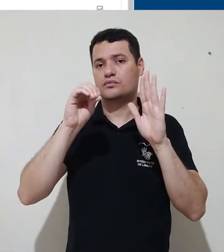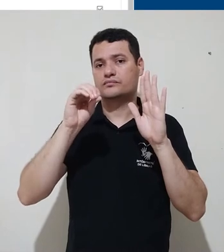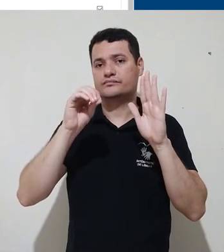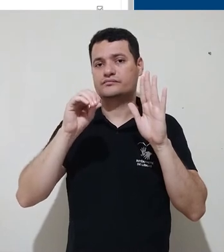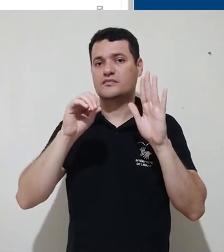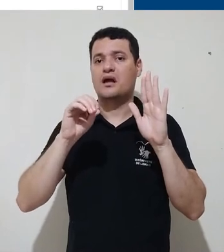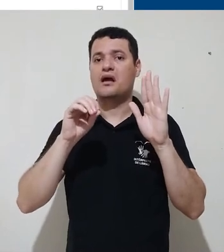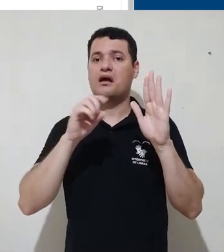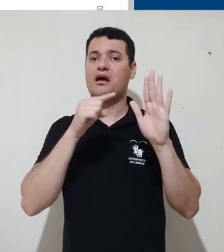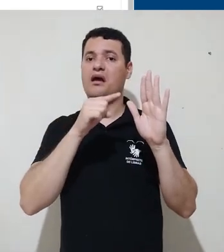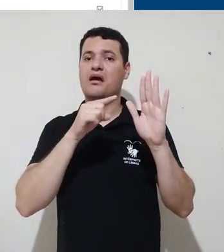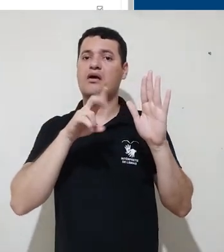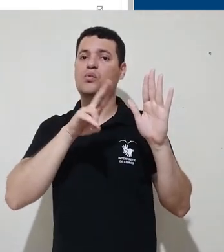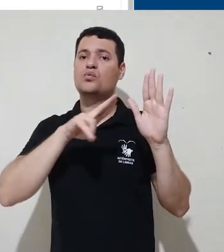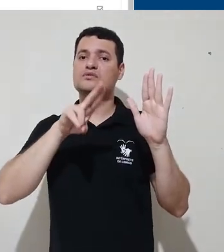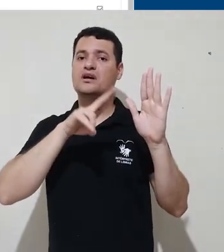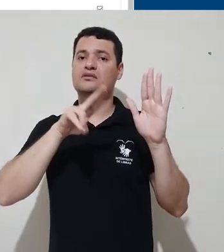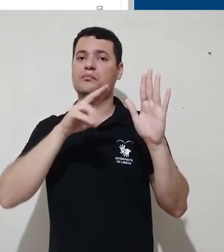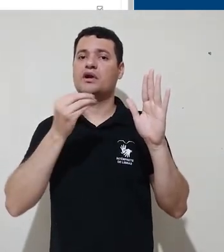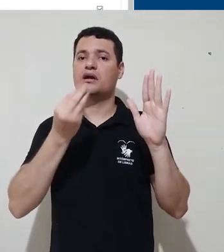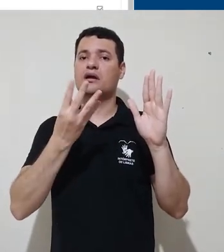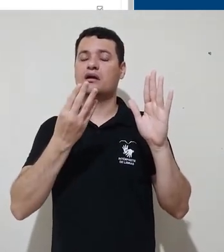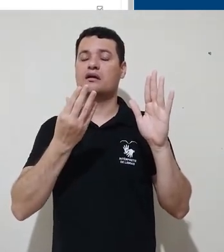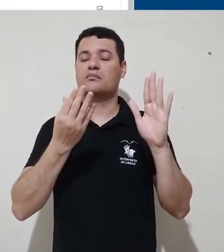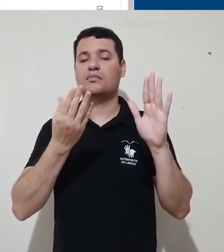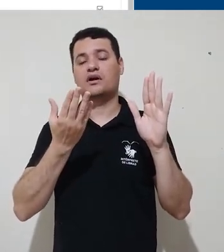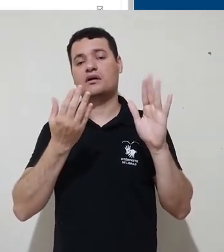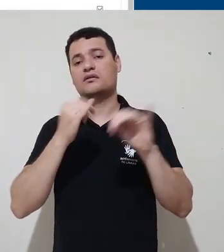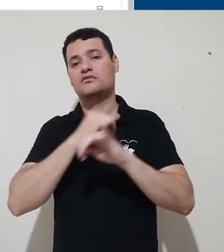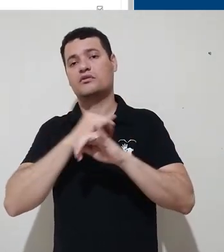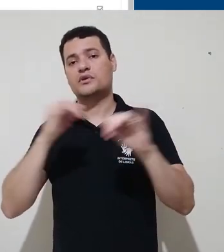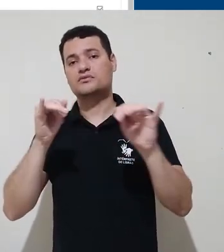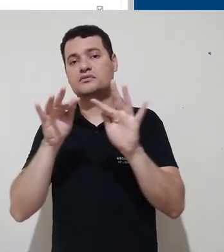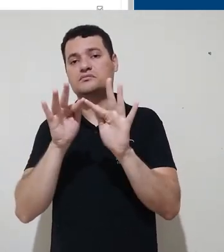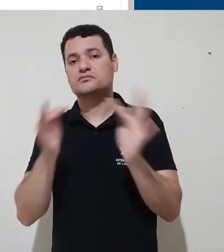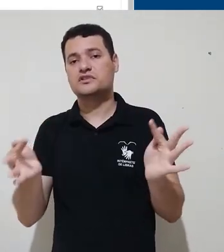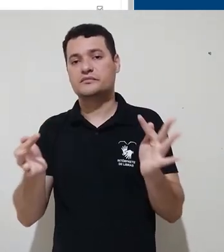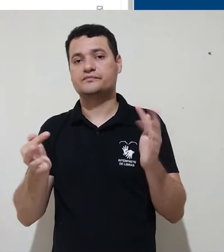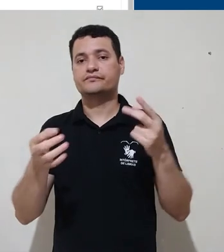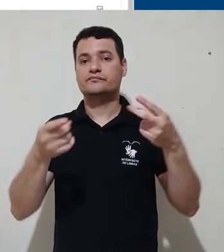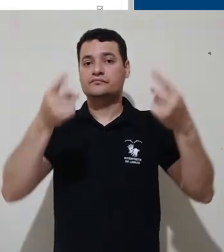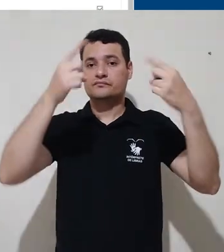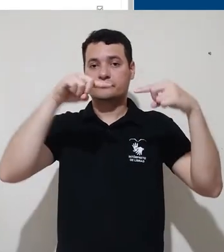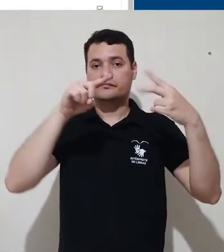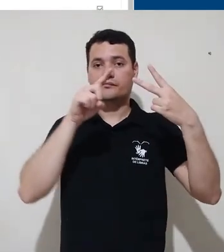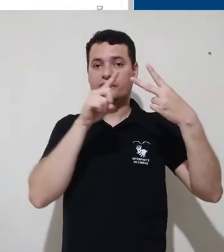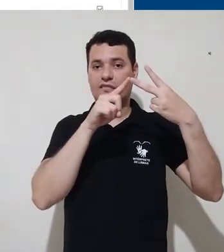vão ser exibidos na própria página do curso. É útil para pequenas explicações.